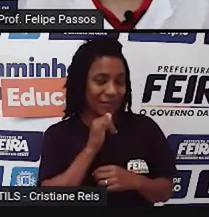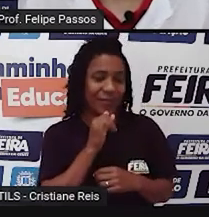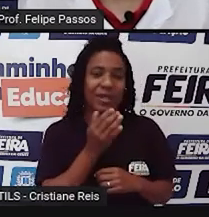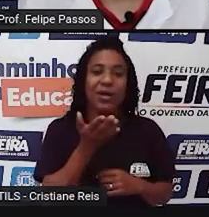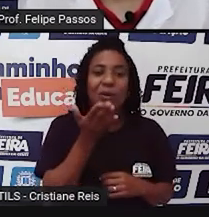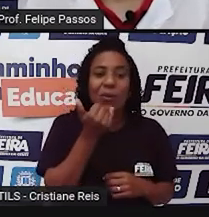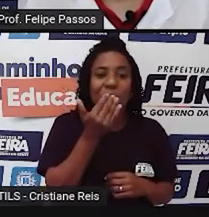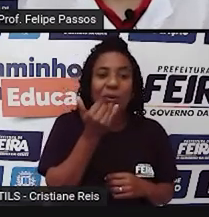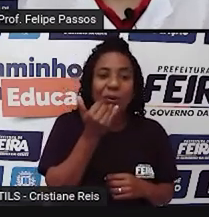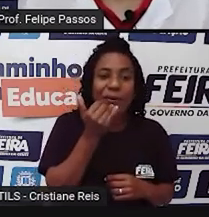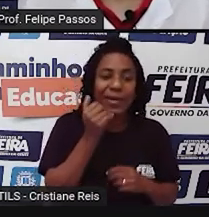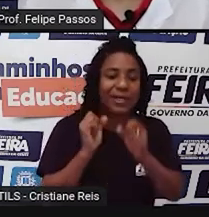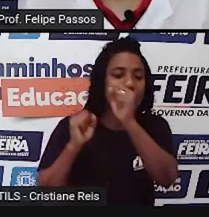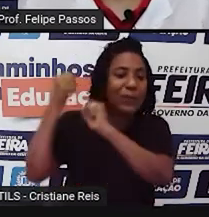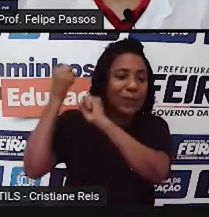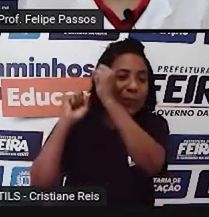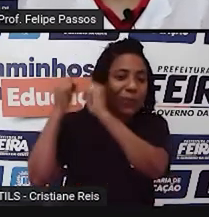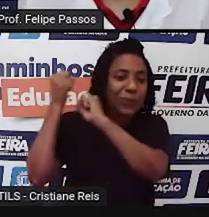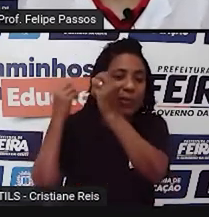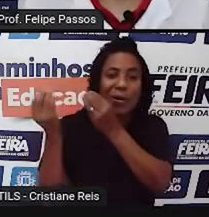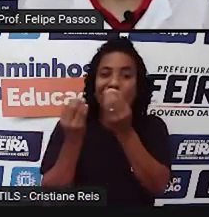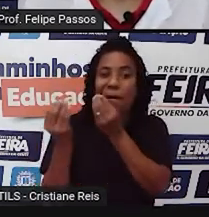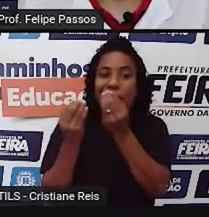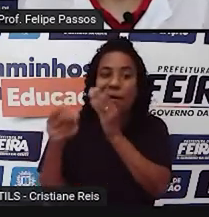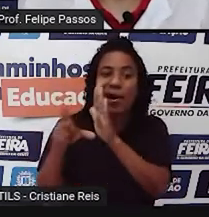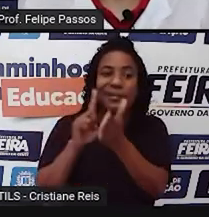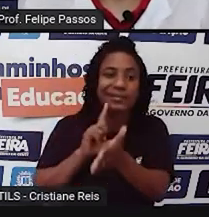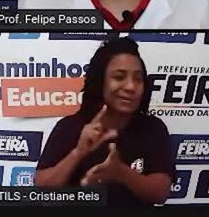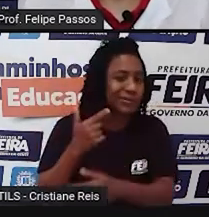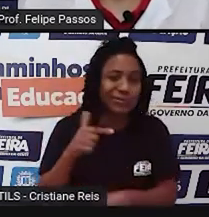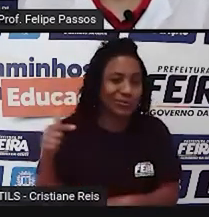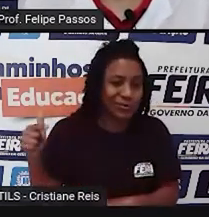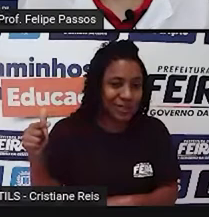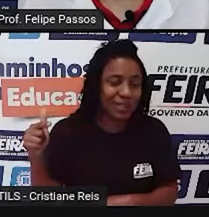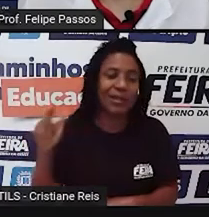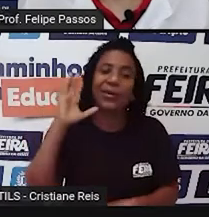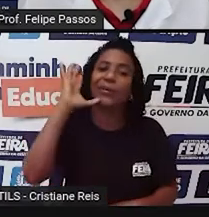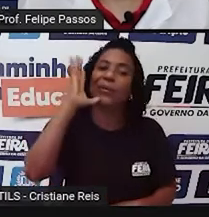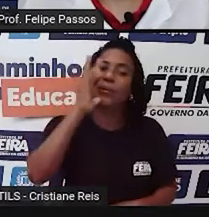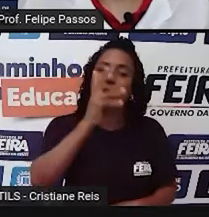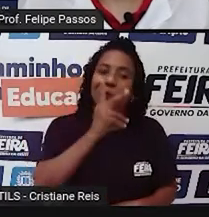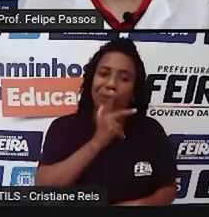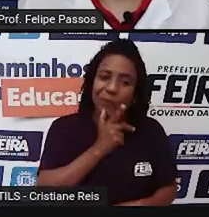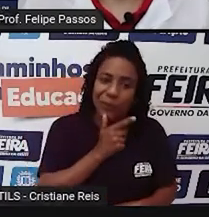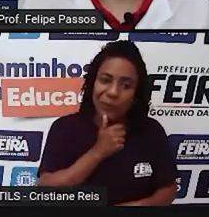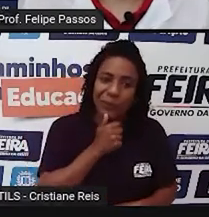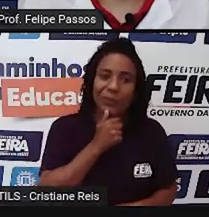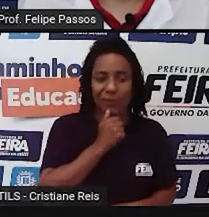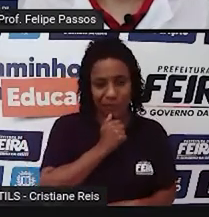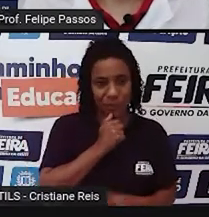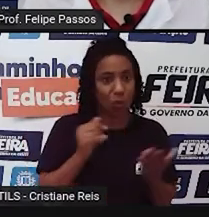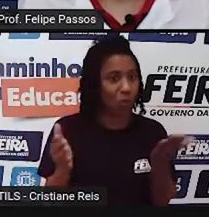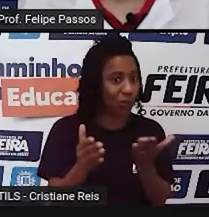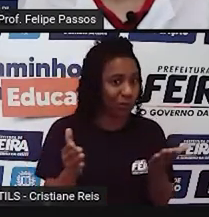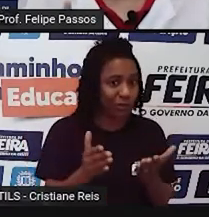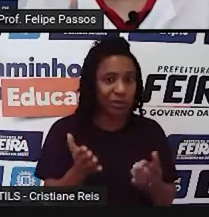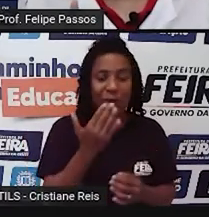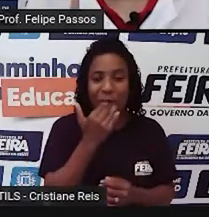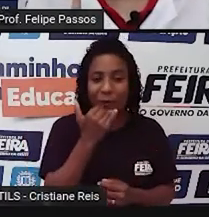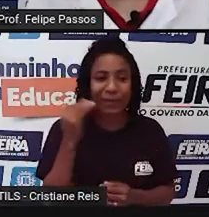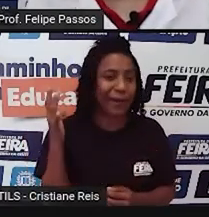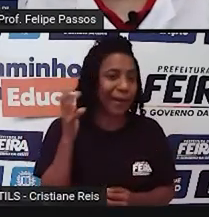muito mais demorada, era muito menos eficiente do que hoje. Hoje em dia a gente tem alimentos industrializados.